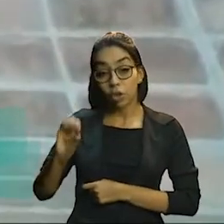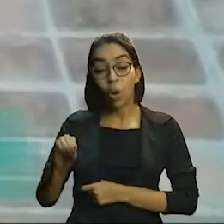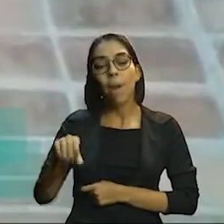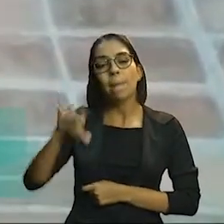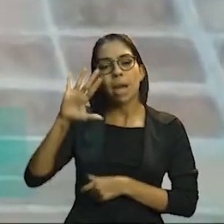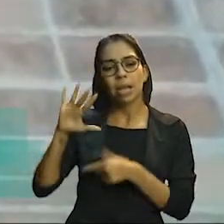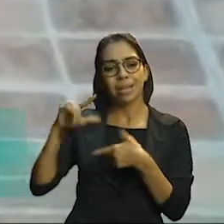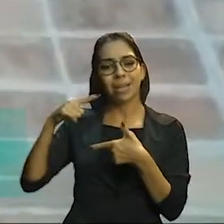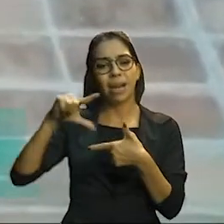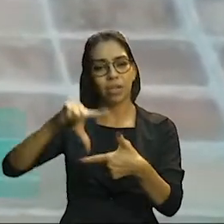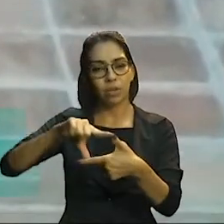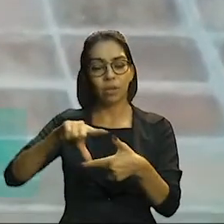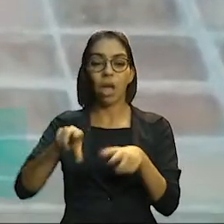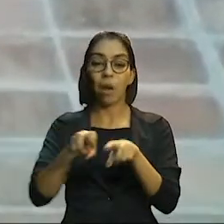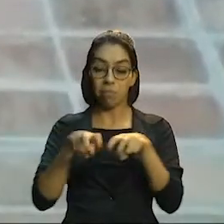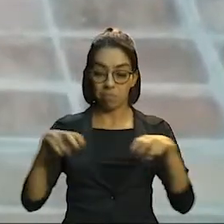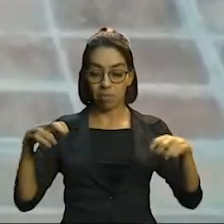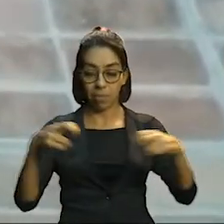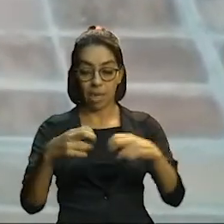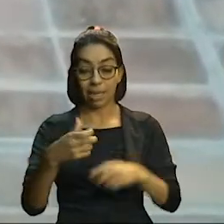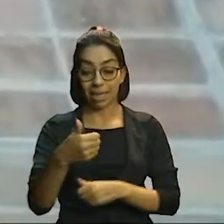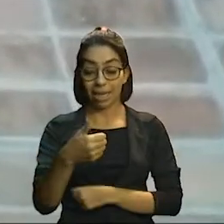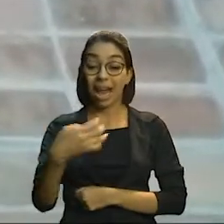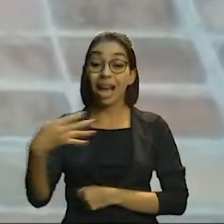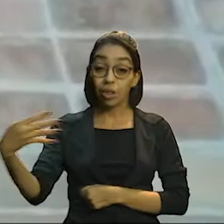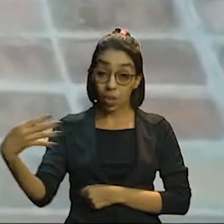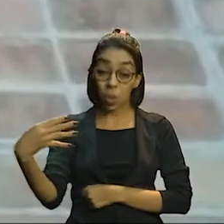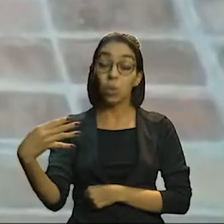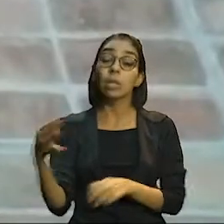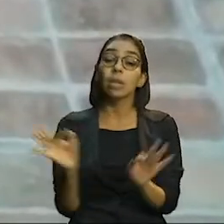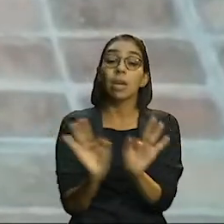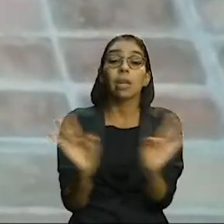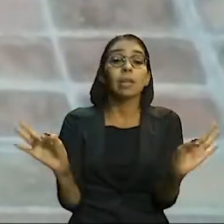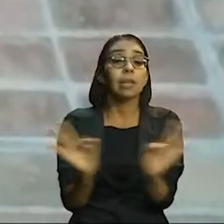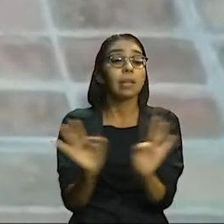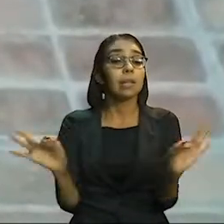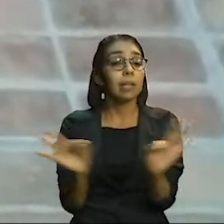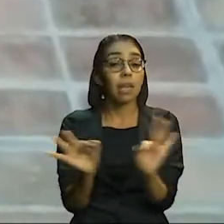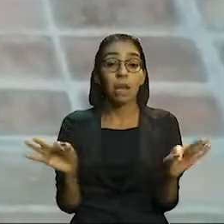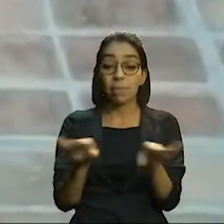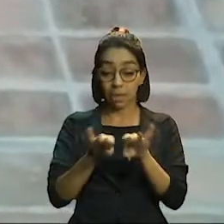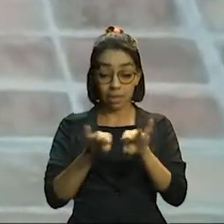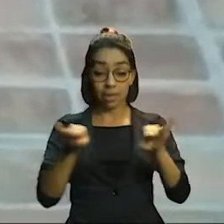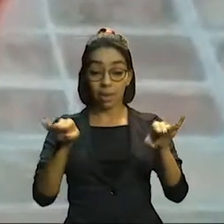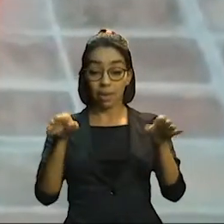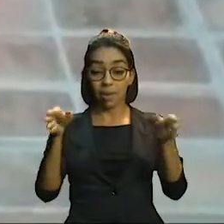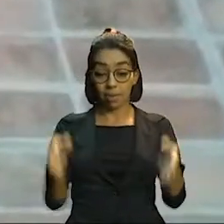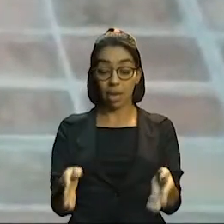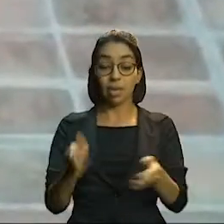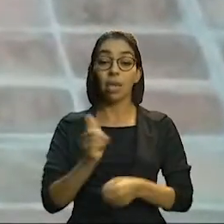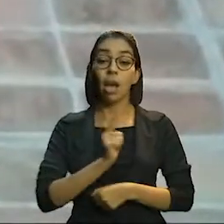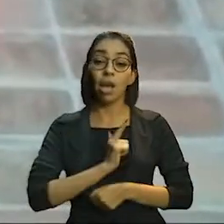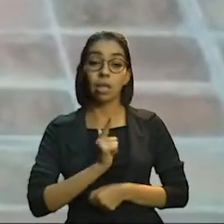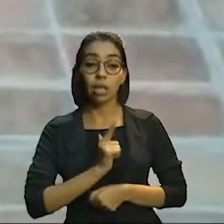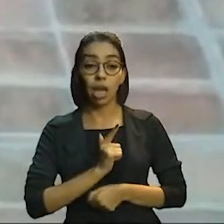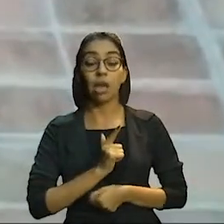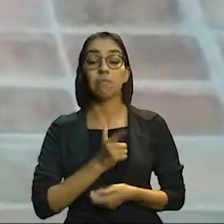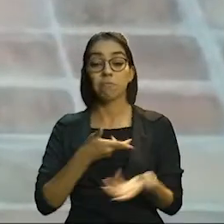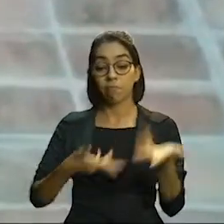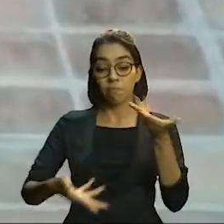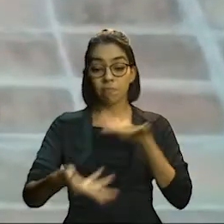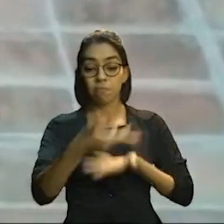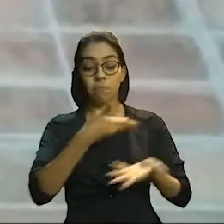com poucas mesas, 14 mesas apenas, onde o atendimento vai ser muito